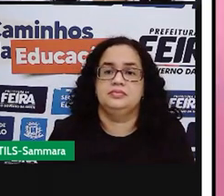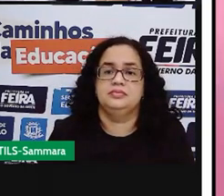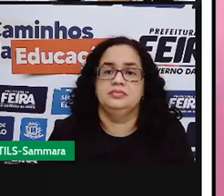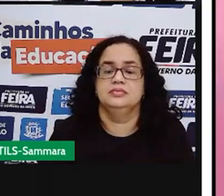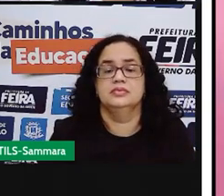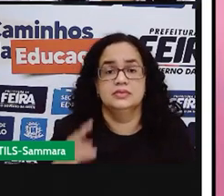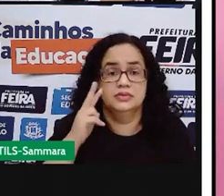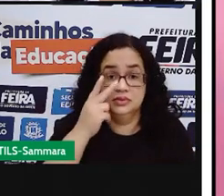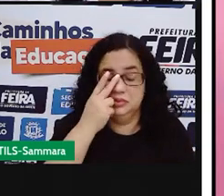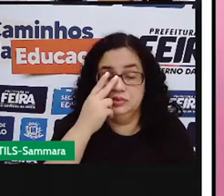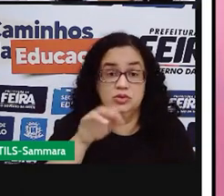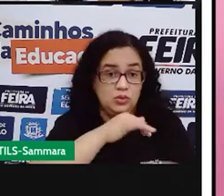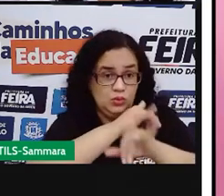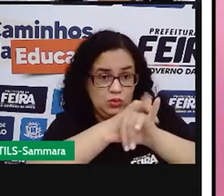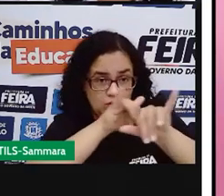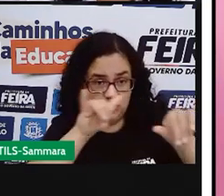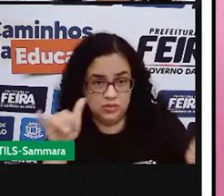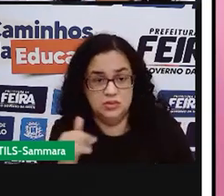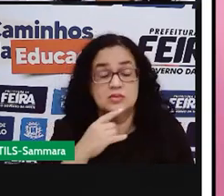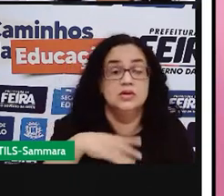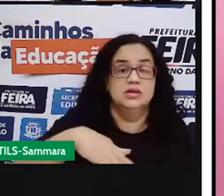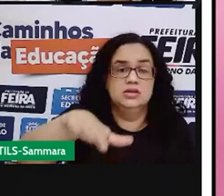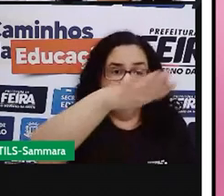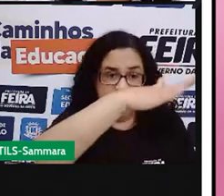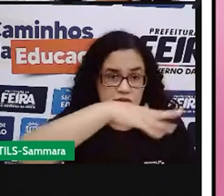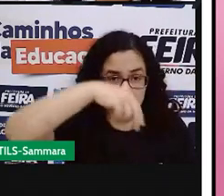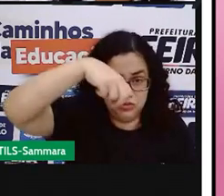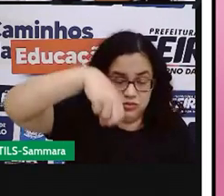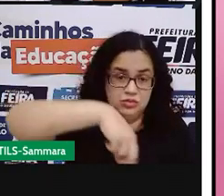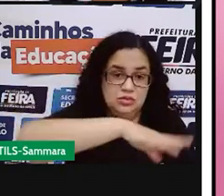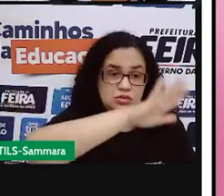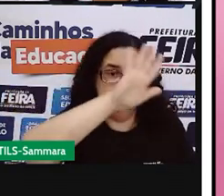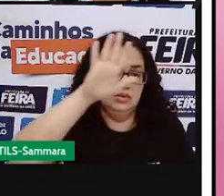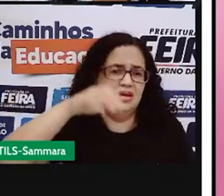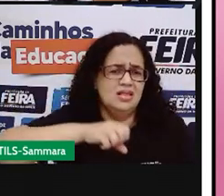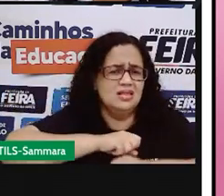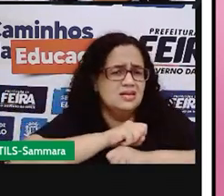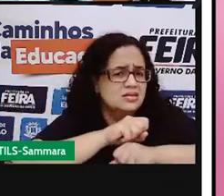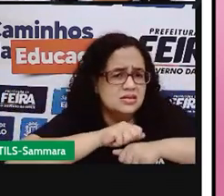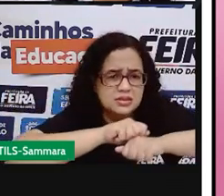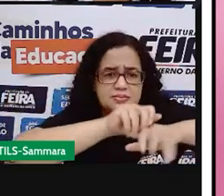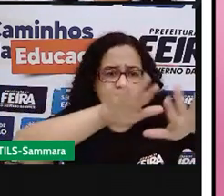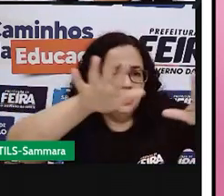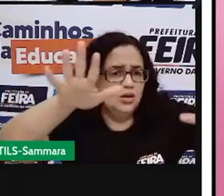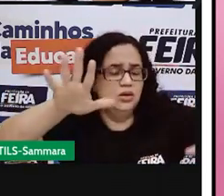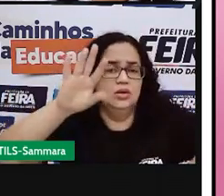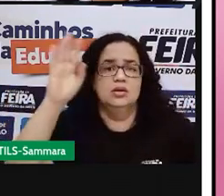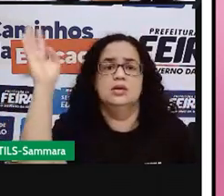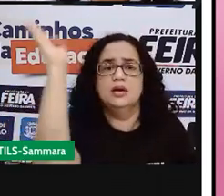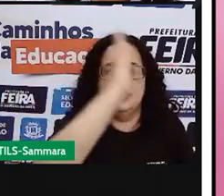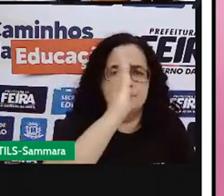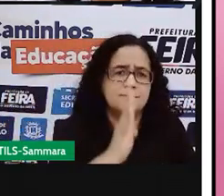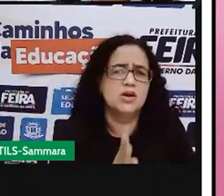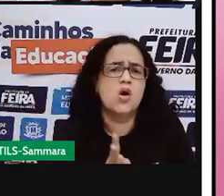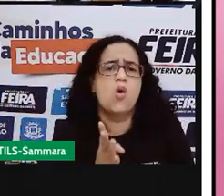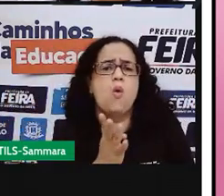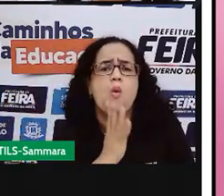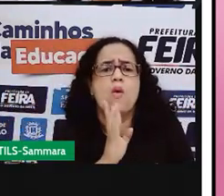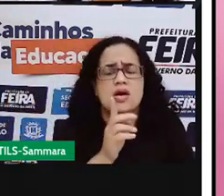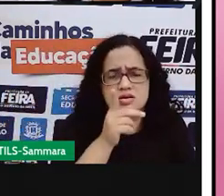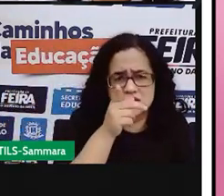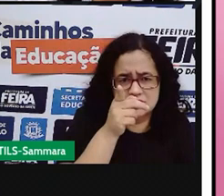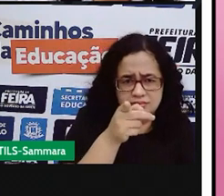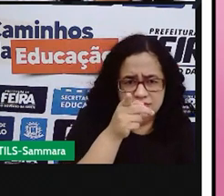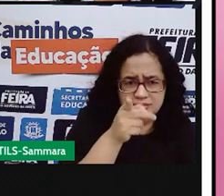Esse aqui é um produto da região Nordeste, que se espalhou por todo o Brasil. Você conhece esse produto?